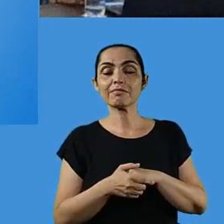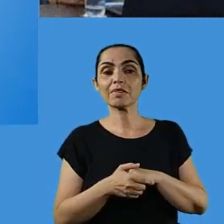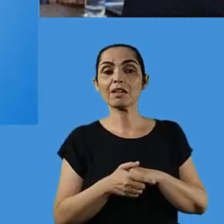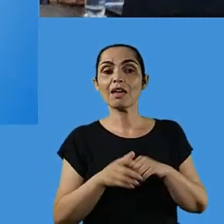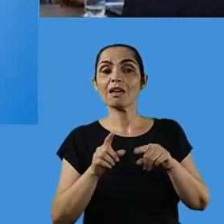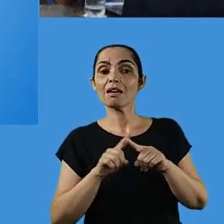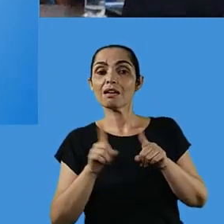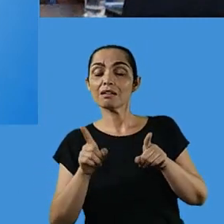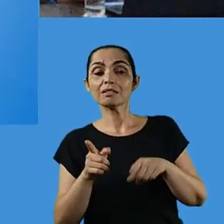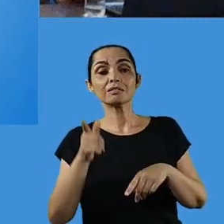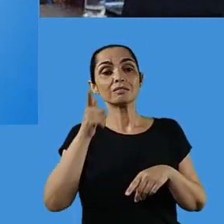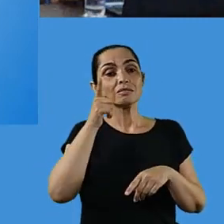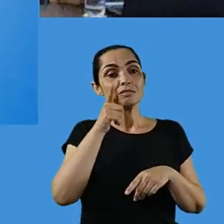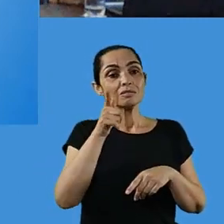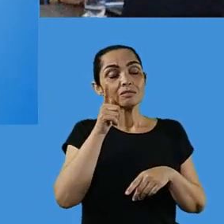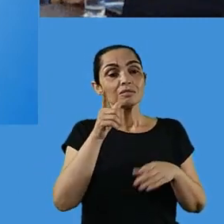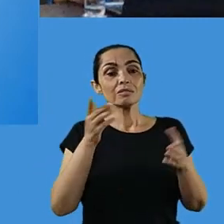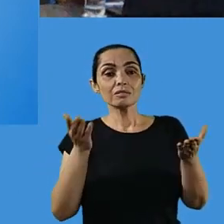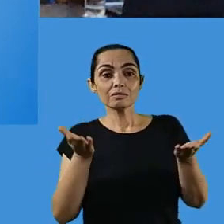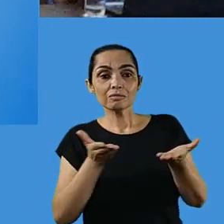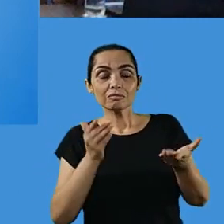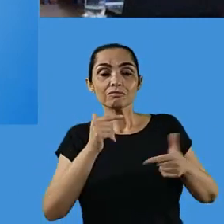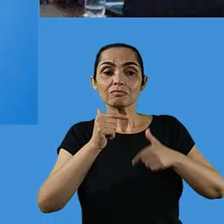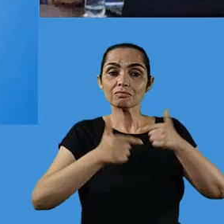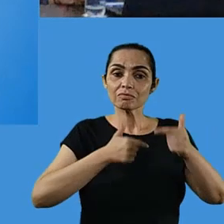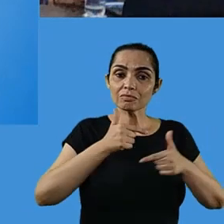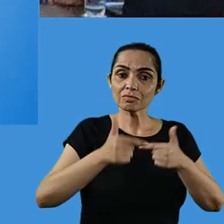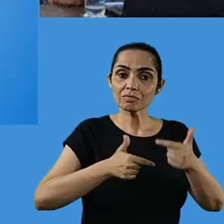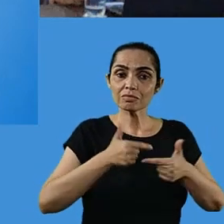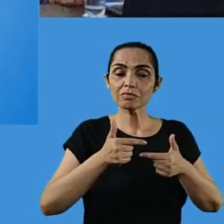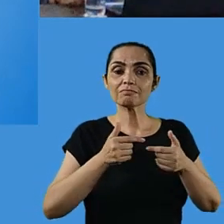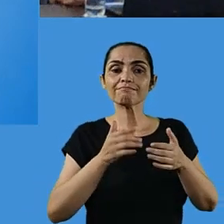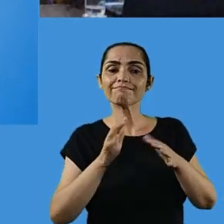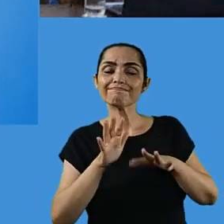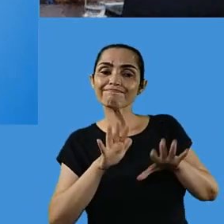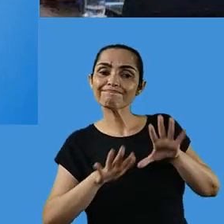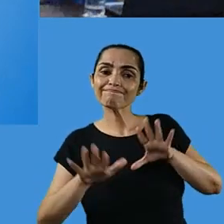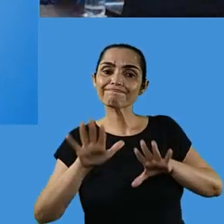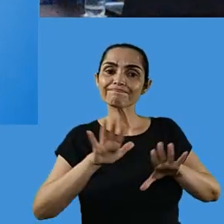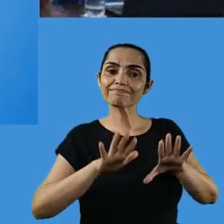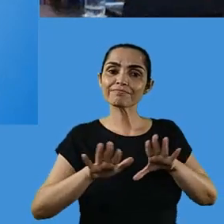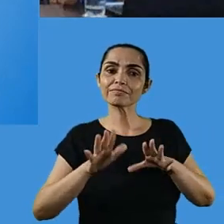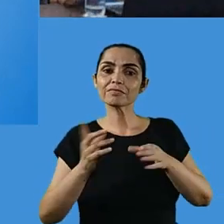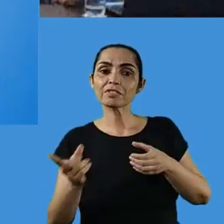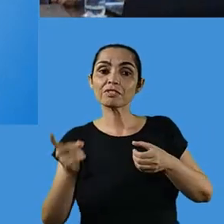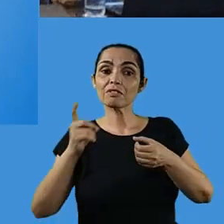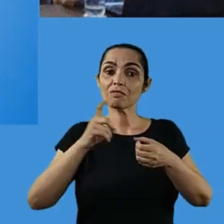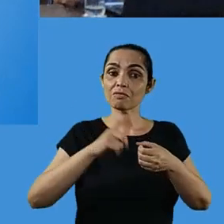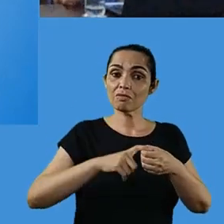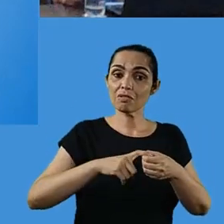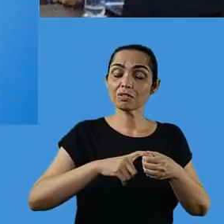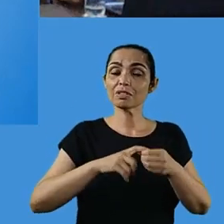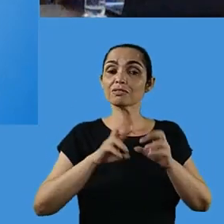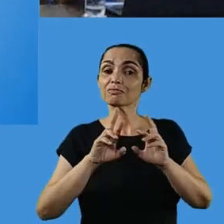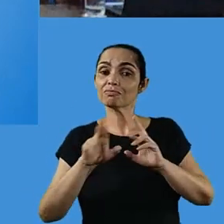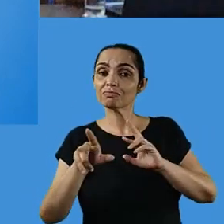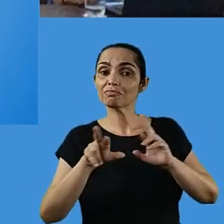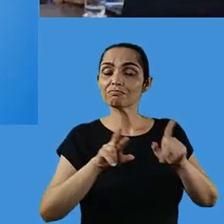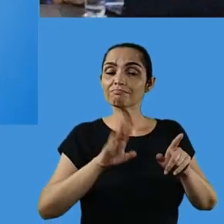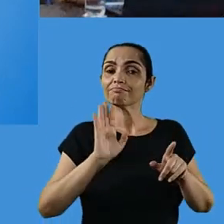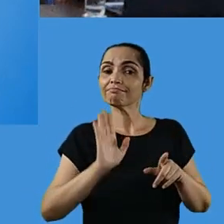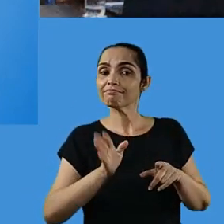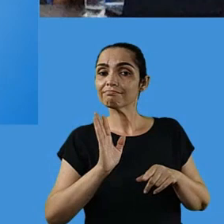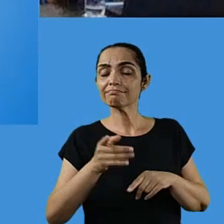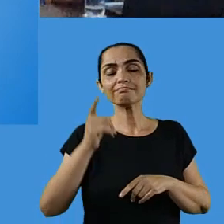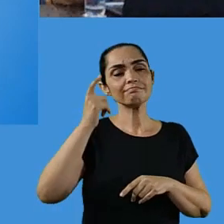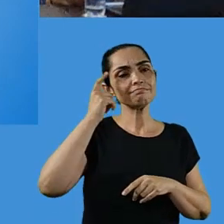Estou falando da EJA. E para que nós possamos, nesse momento, digamos assim, delicado, que é uma volta